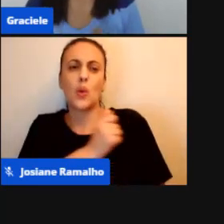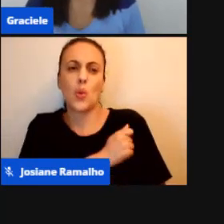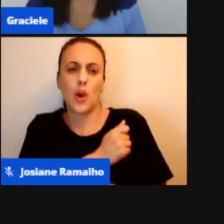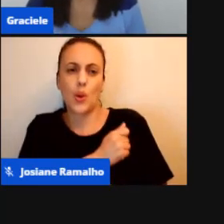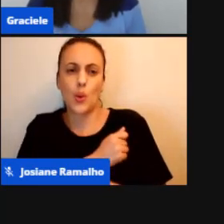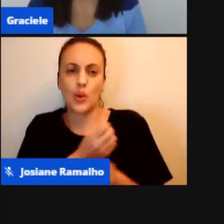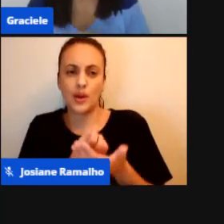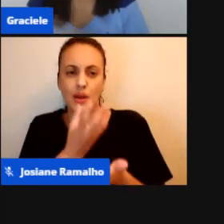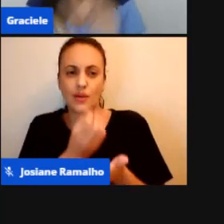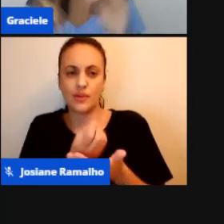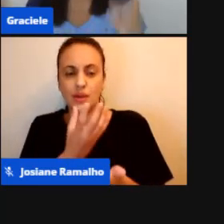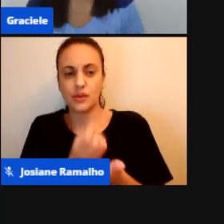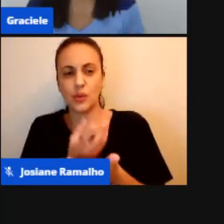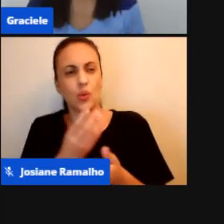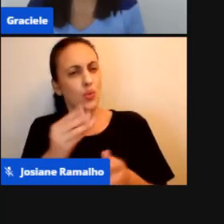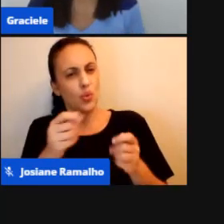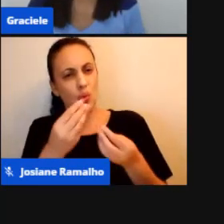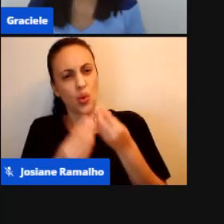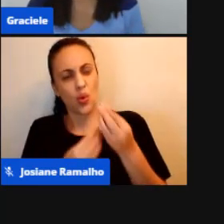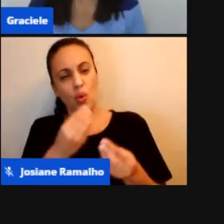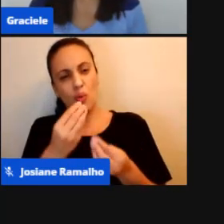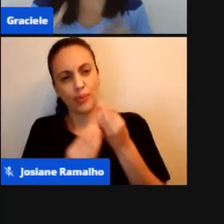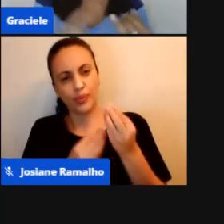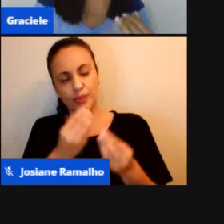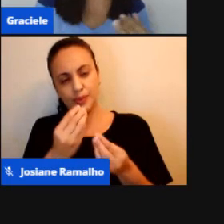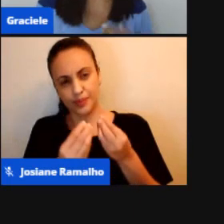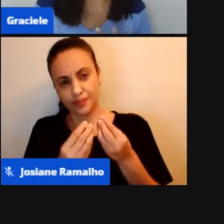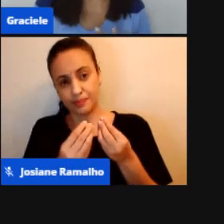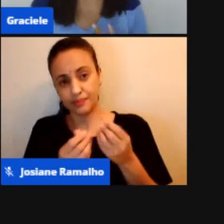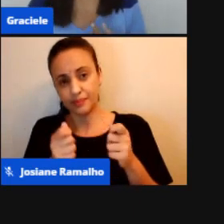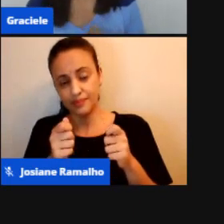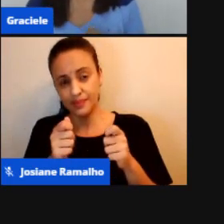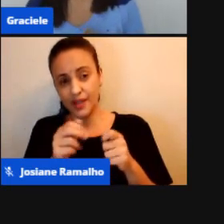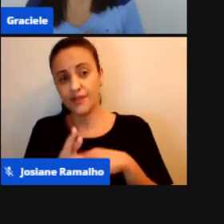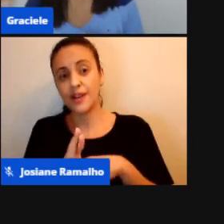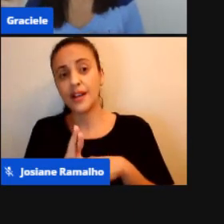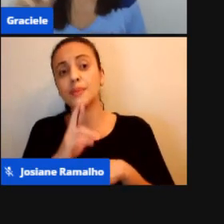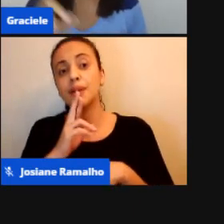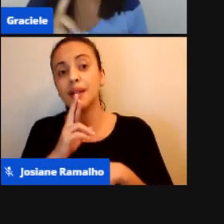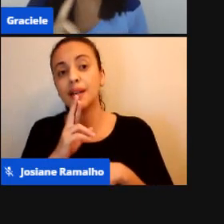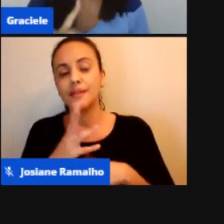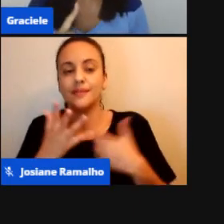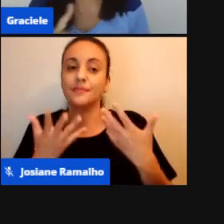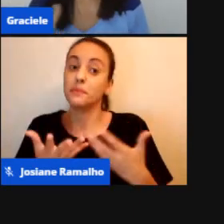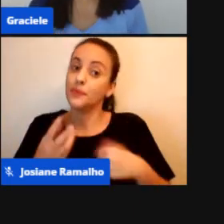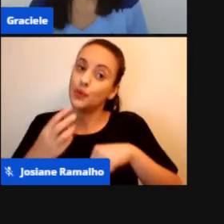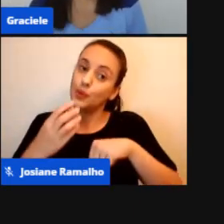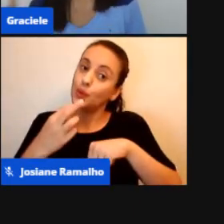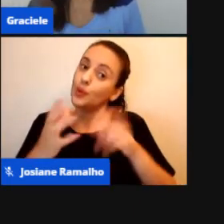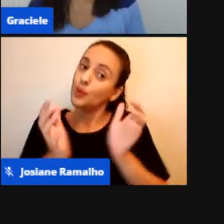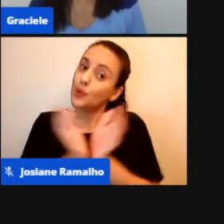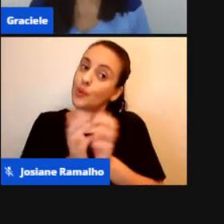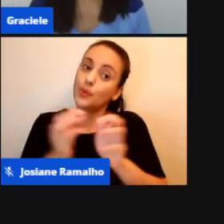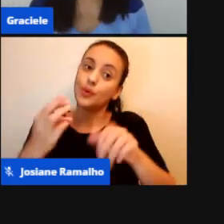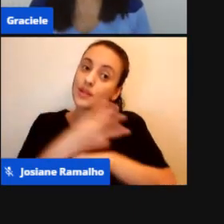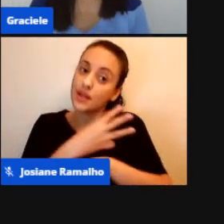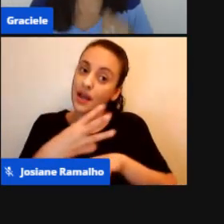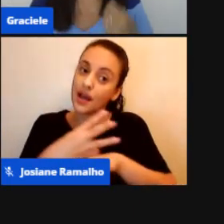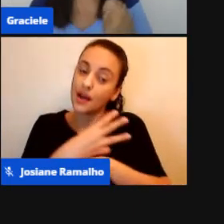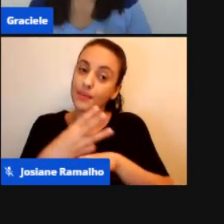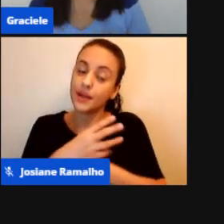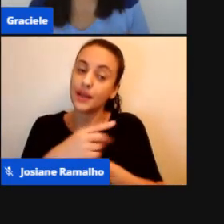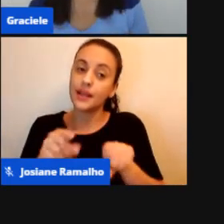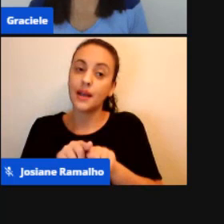vai te dar essa devolutiva? Principalmente dentro dos grupos de WhatsApp, de Facebook,